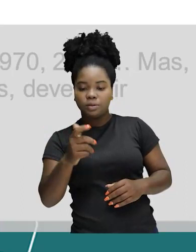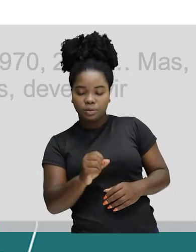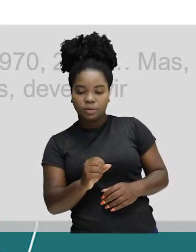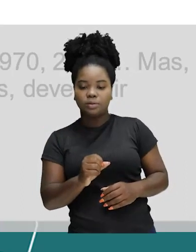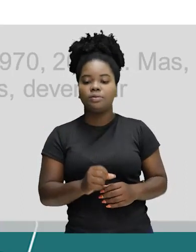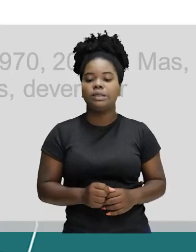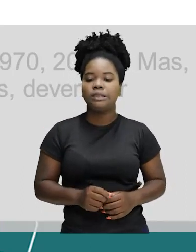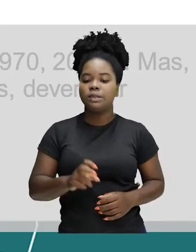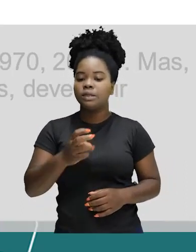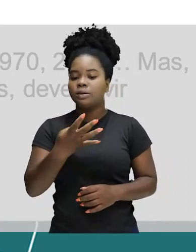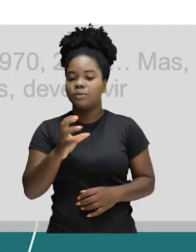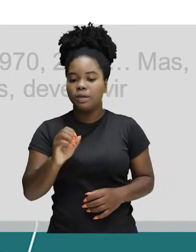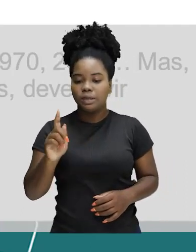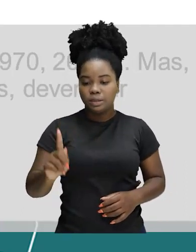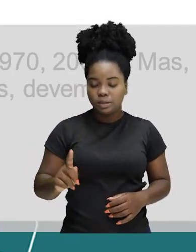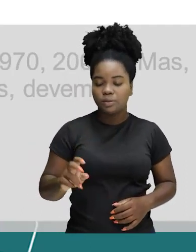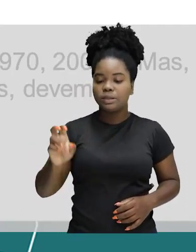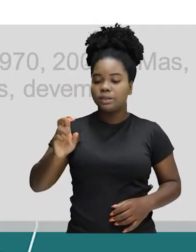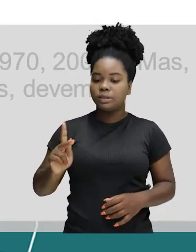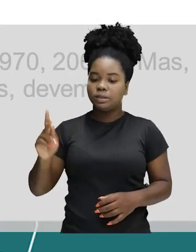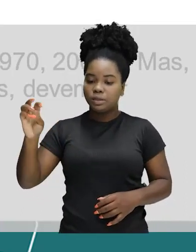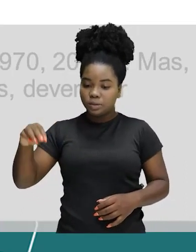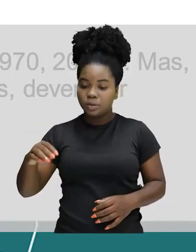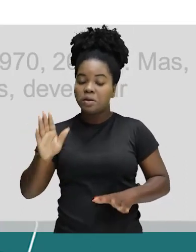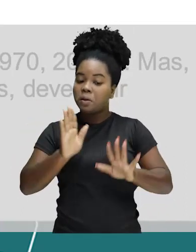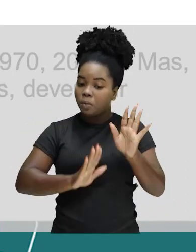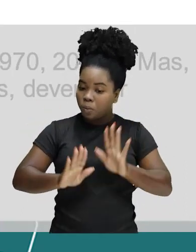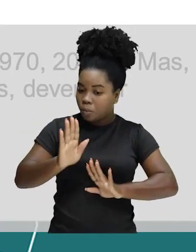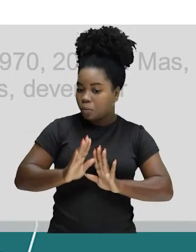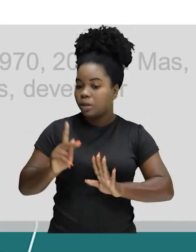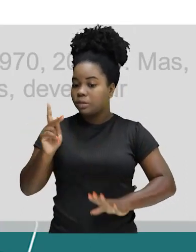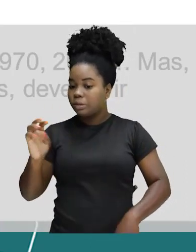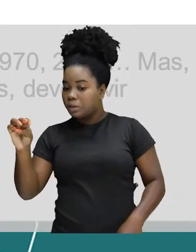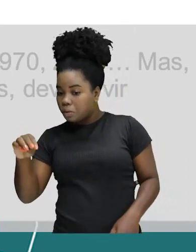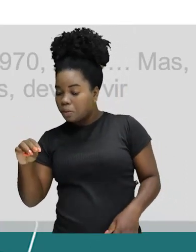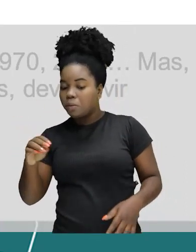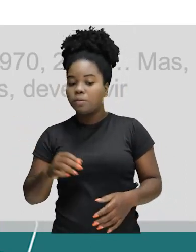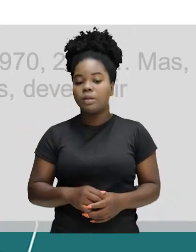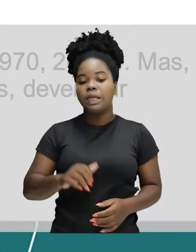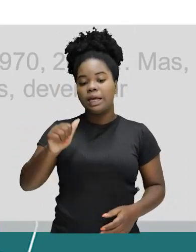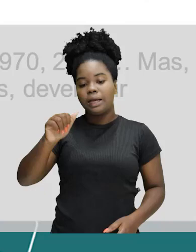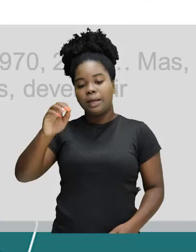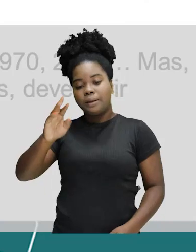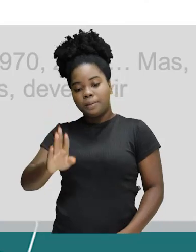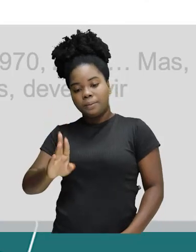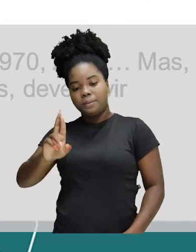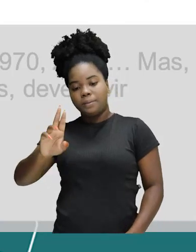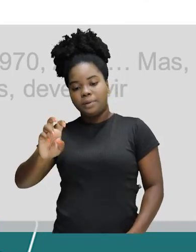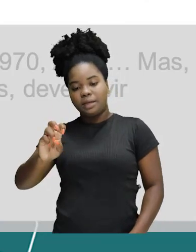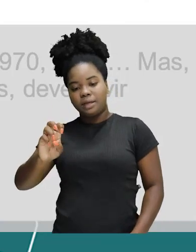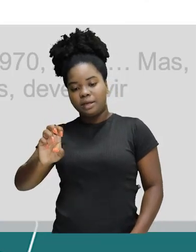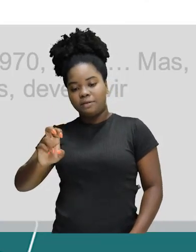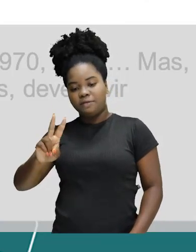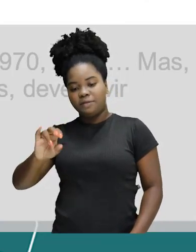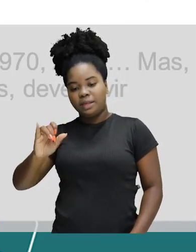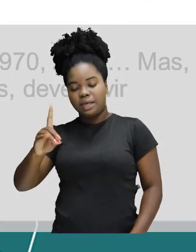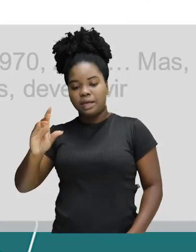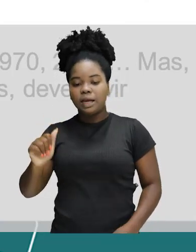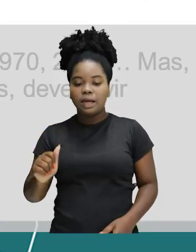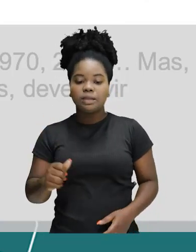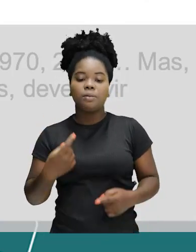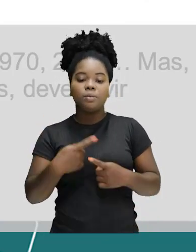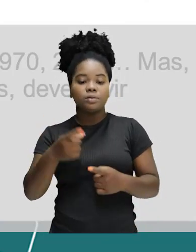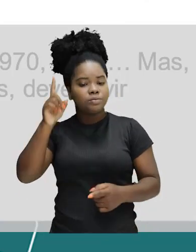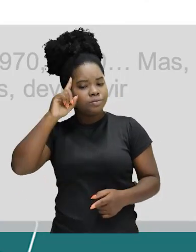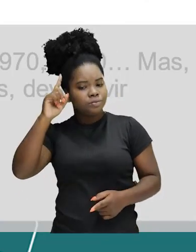cinco quilômetros, quilômetro vinte. E cuidado com essa abreviação, né? Para fazer a abreviação certa, porque no nosso dia a dia, a gente já